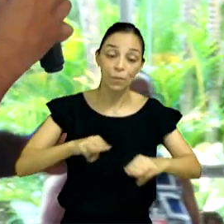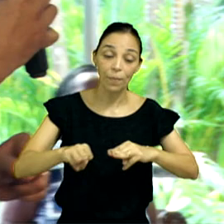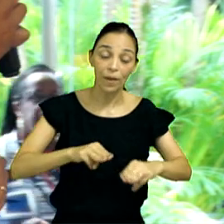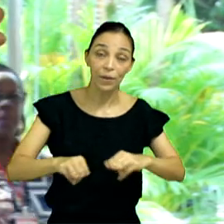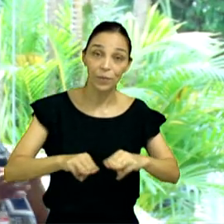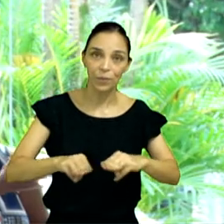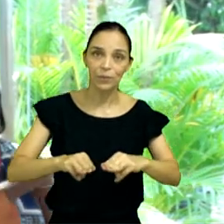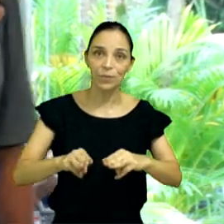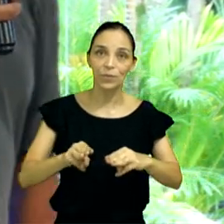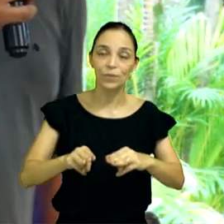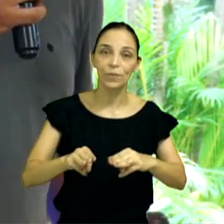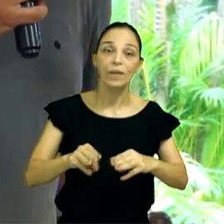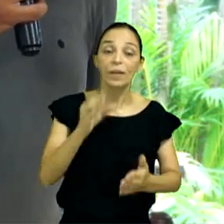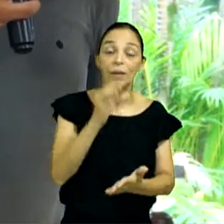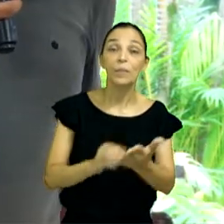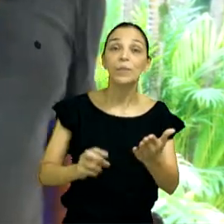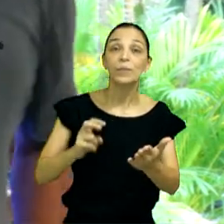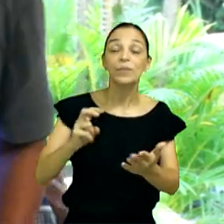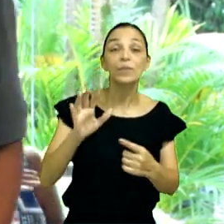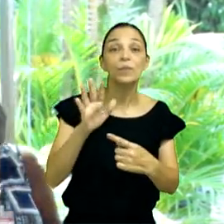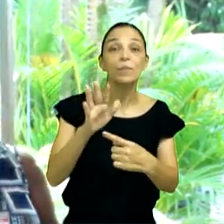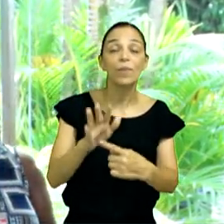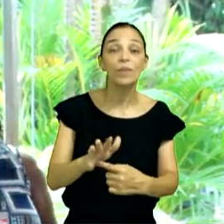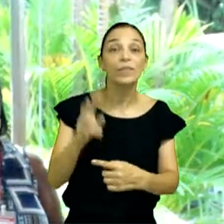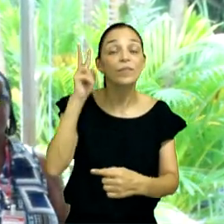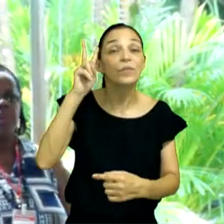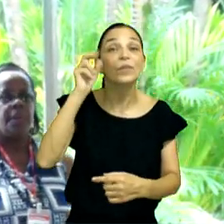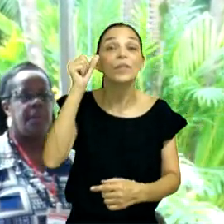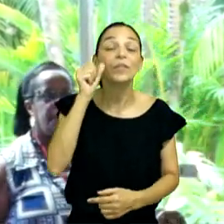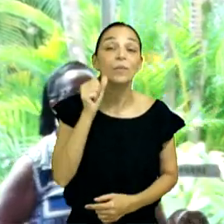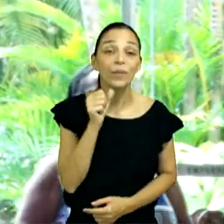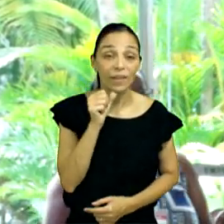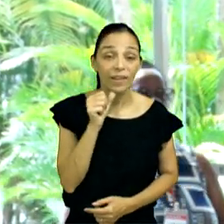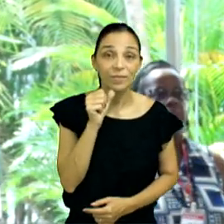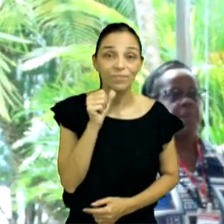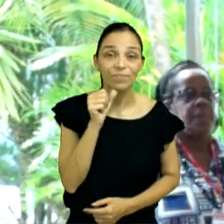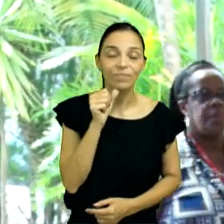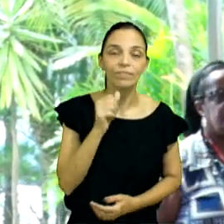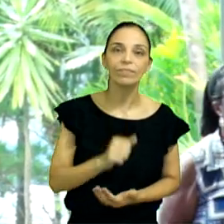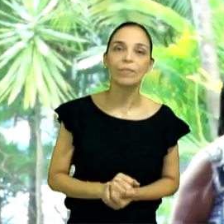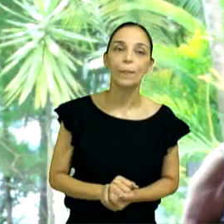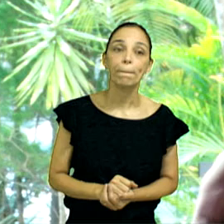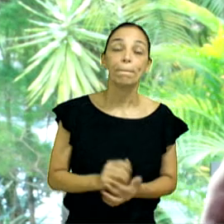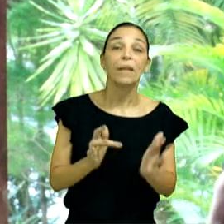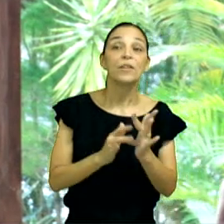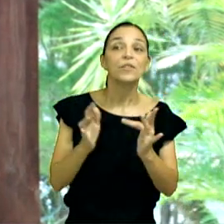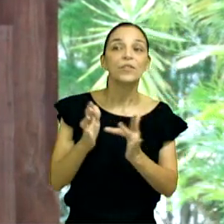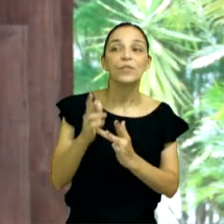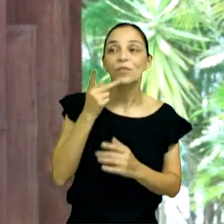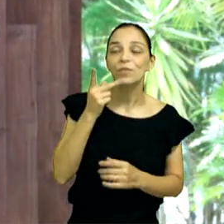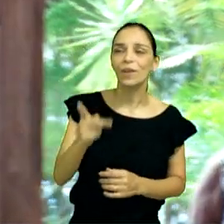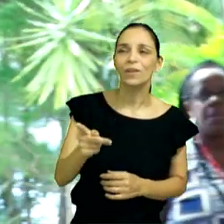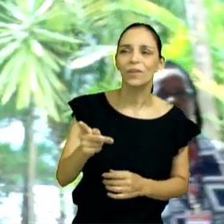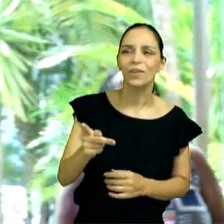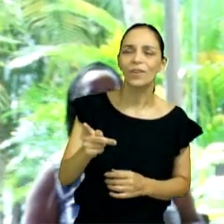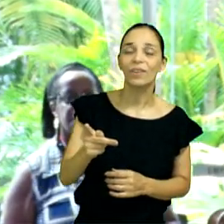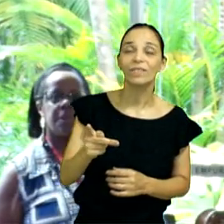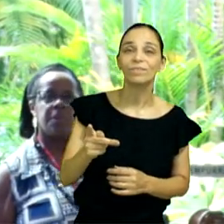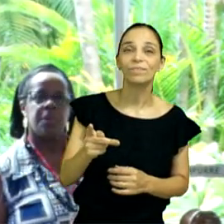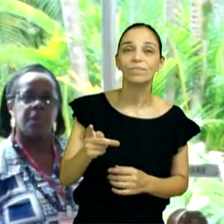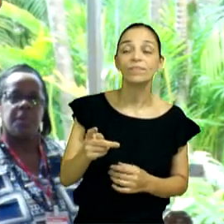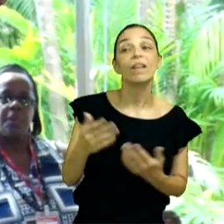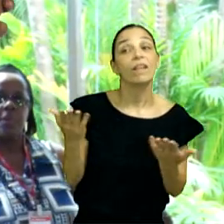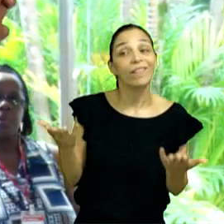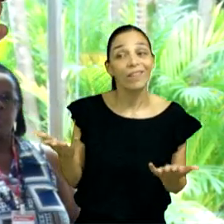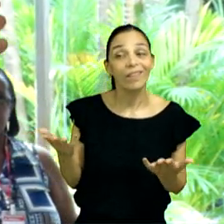precisa abrir não, só vou citar para você, e o que aconteceu com aquela mulher, Jesus disse assim, olha, não é certo dar o pão